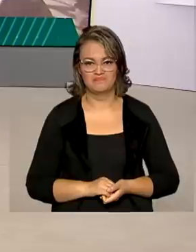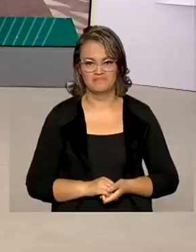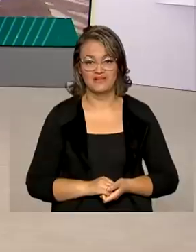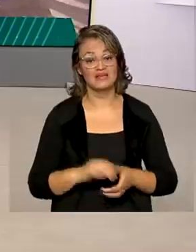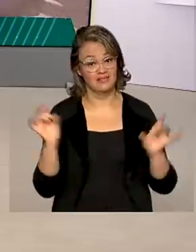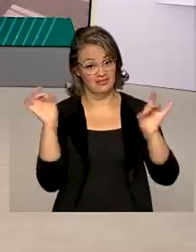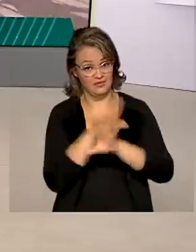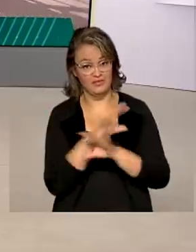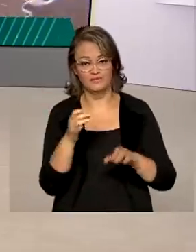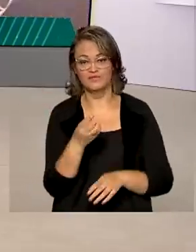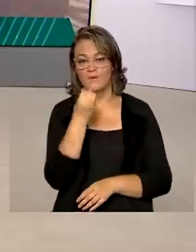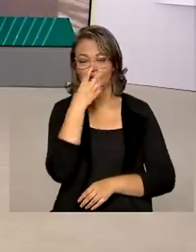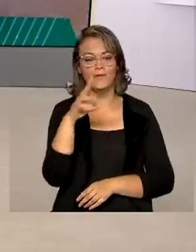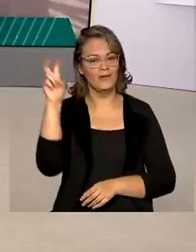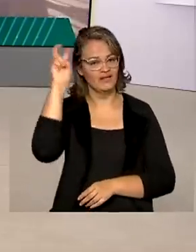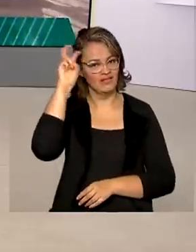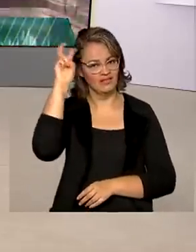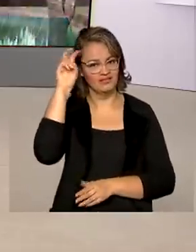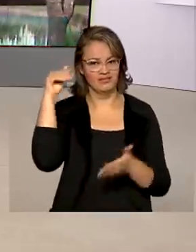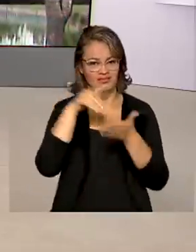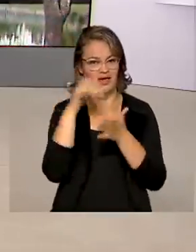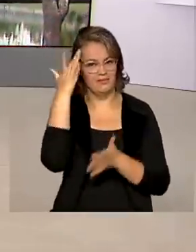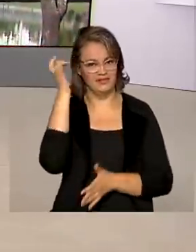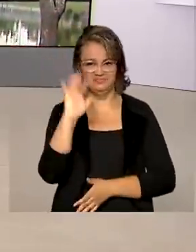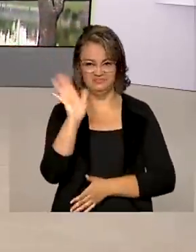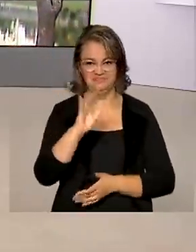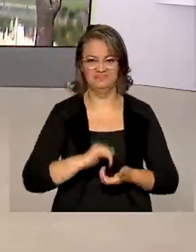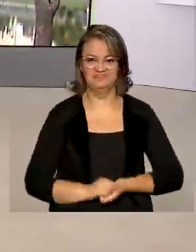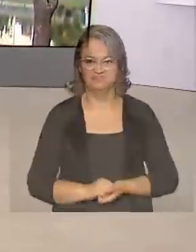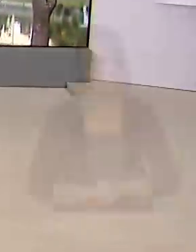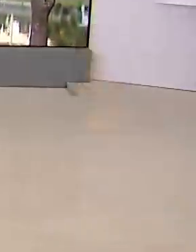em Dia fica por aqui. Ótima quinta-feira para você. Até amanhã. Tchau, tchau.